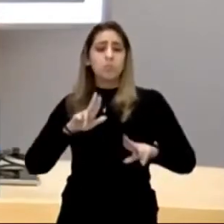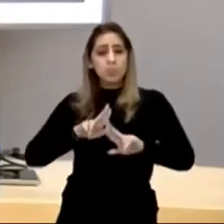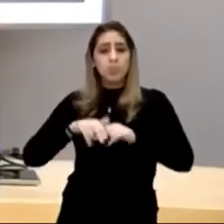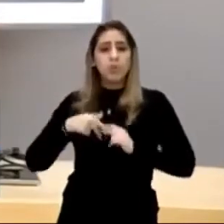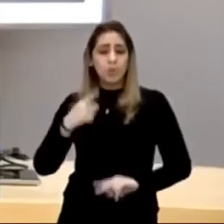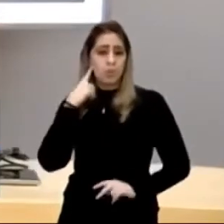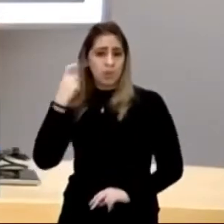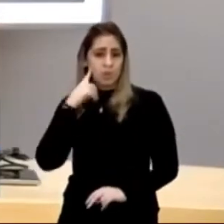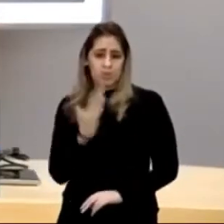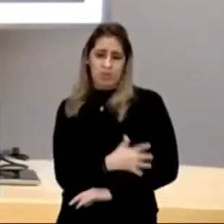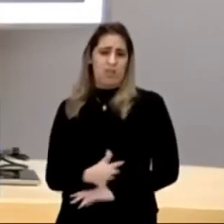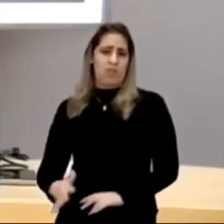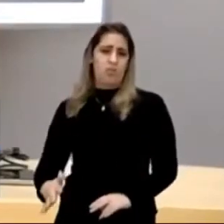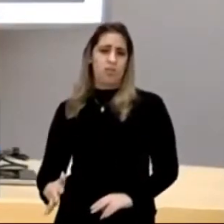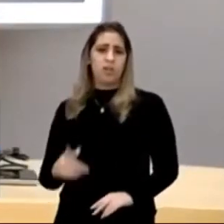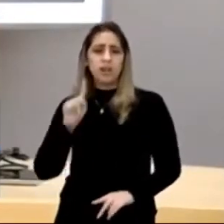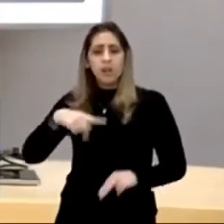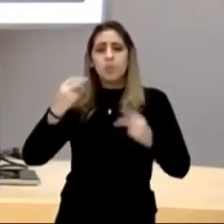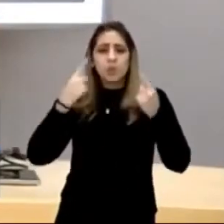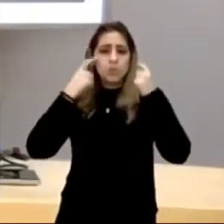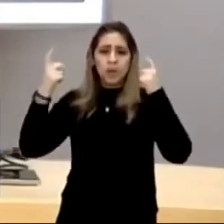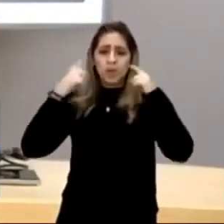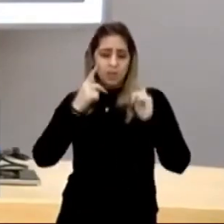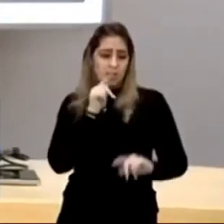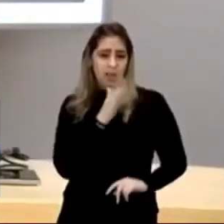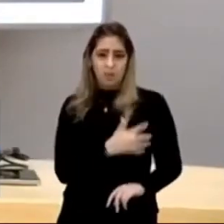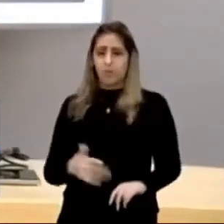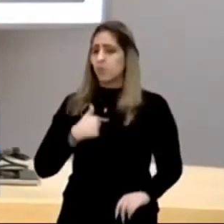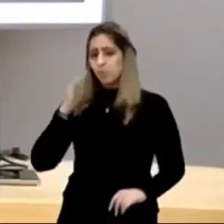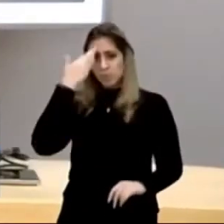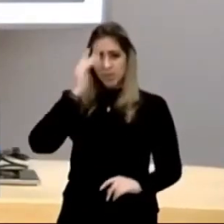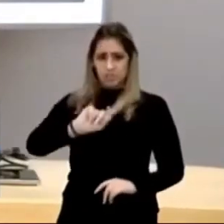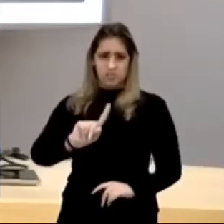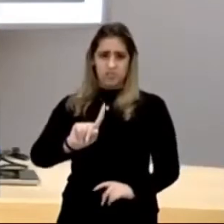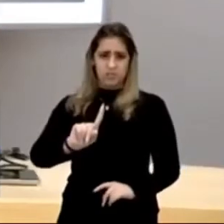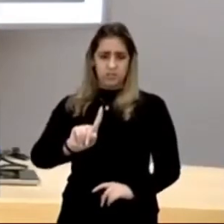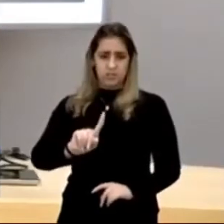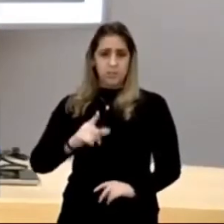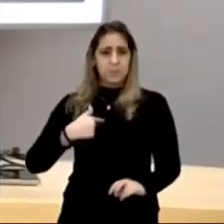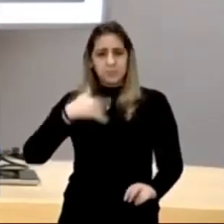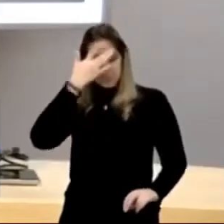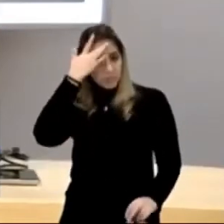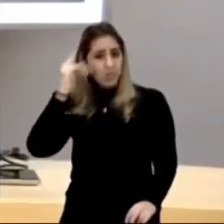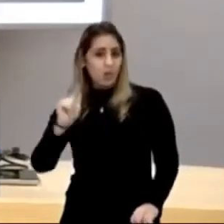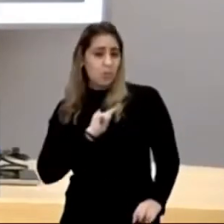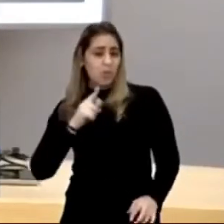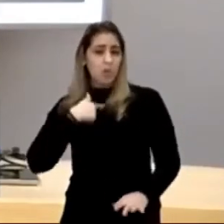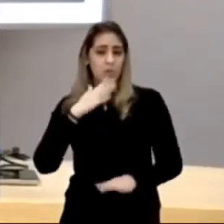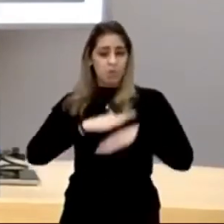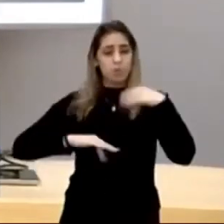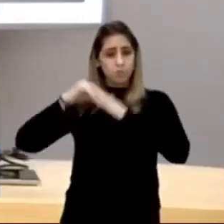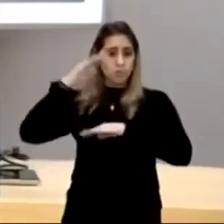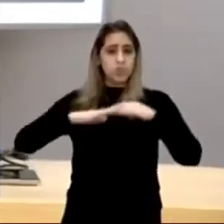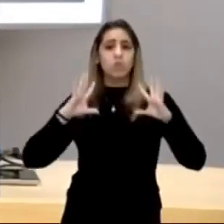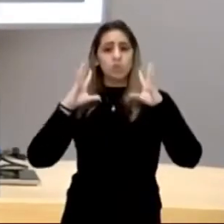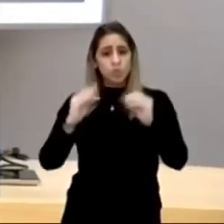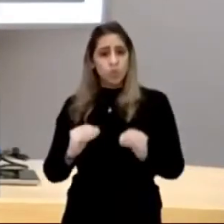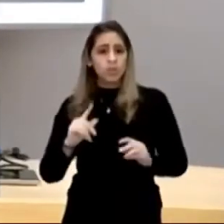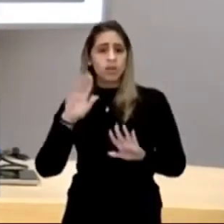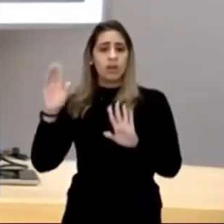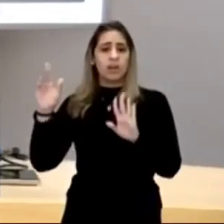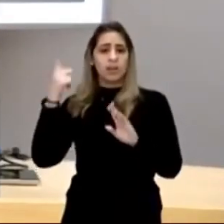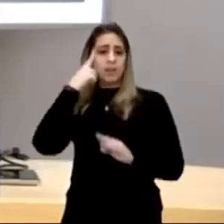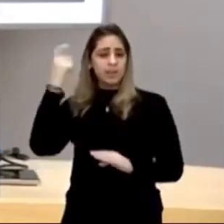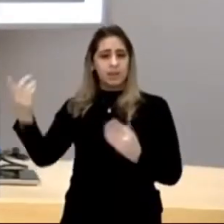causa do barulho do mar, era muito barulho do oceano, eu não entendi, gente, há uma construção, toda ideológica aí, e vamos